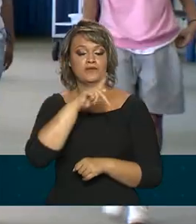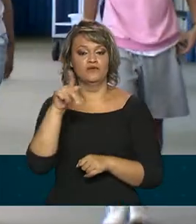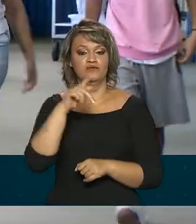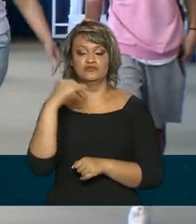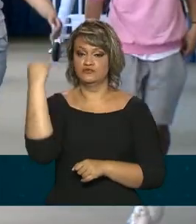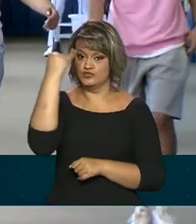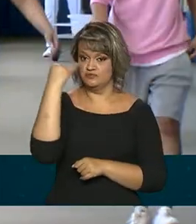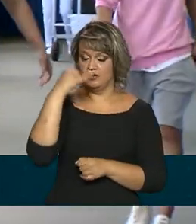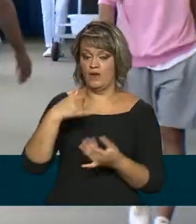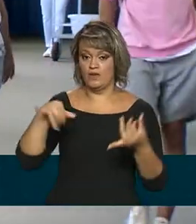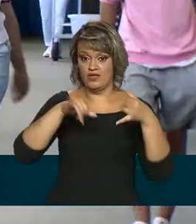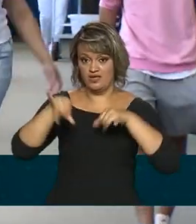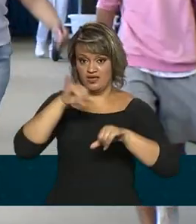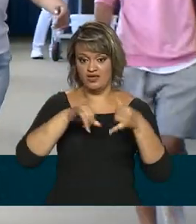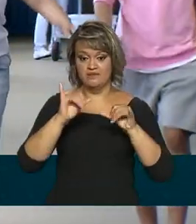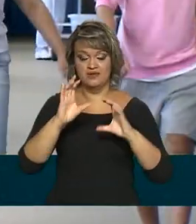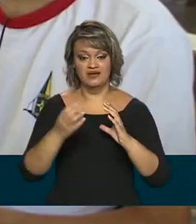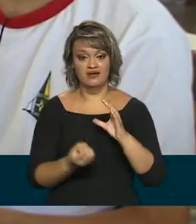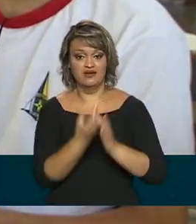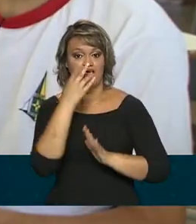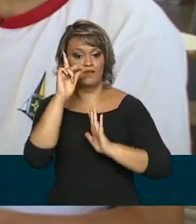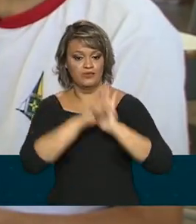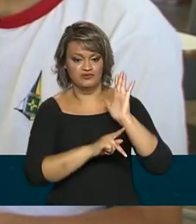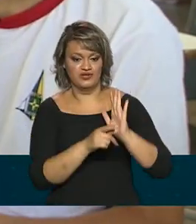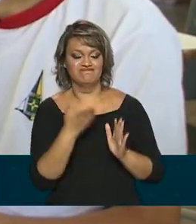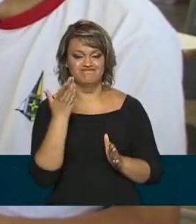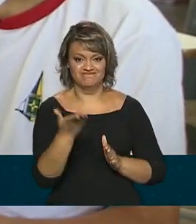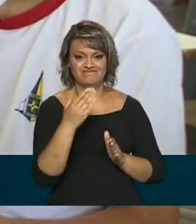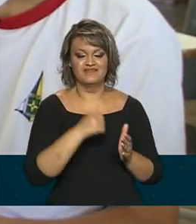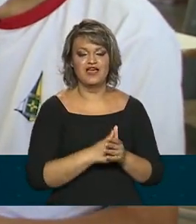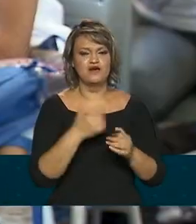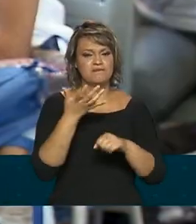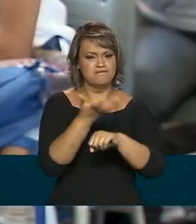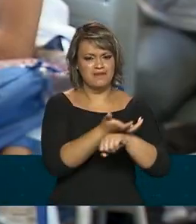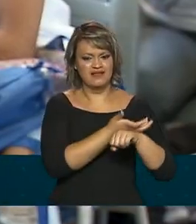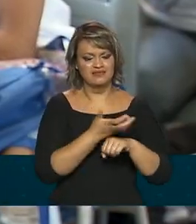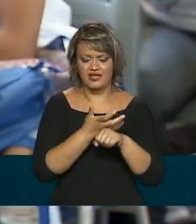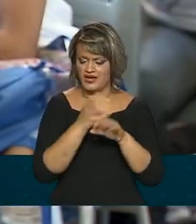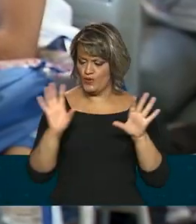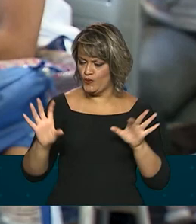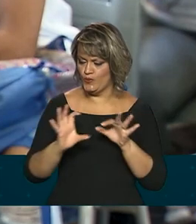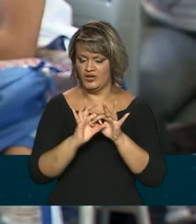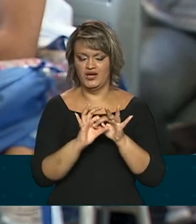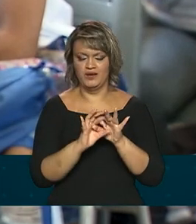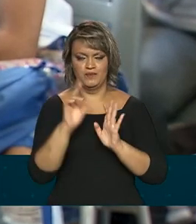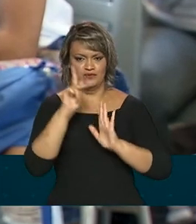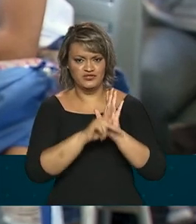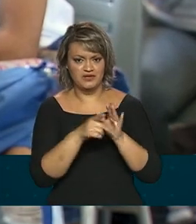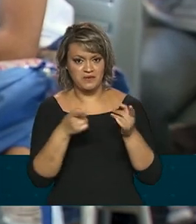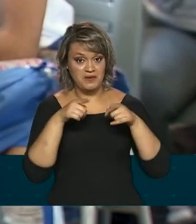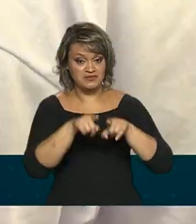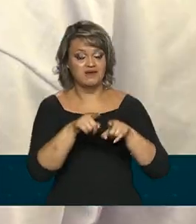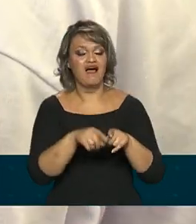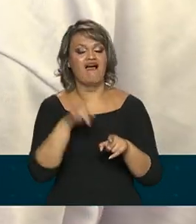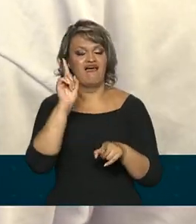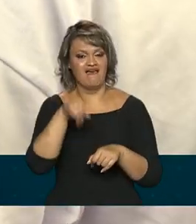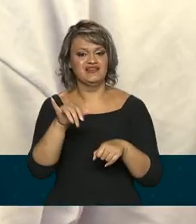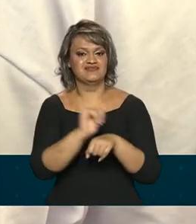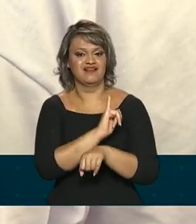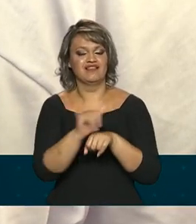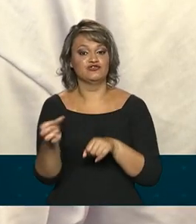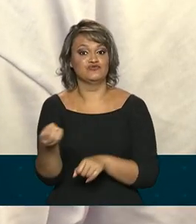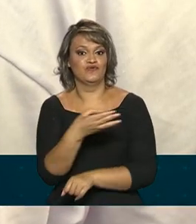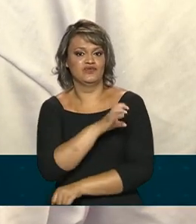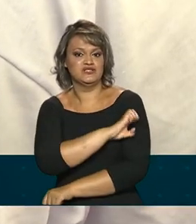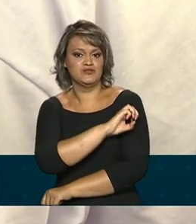e de química dessa escola criaram um projeto. A integração de disciplinas é uma das diretrizes do novo ensino médio, que começou